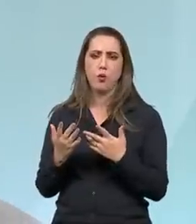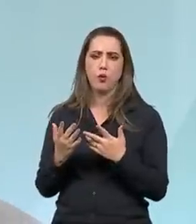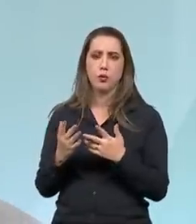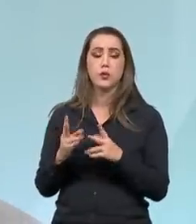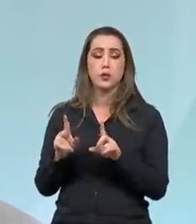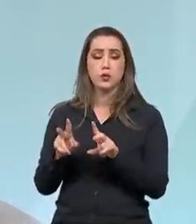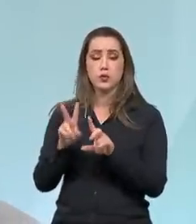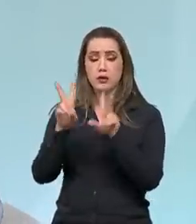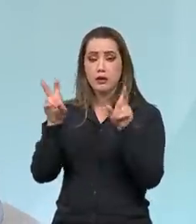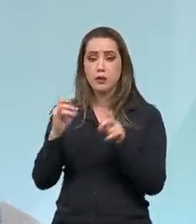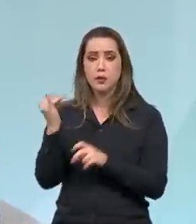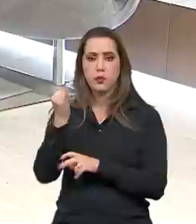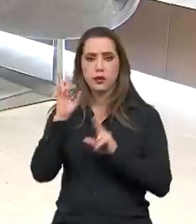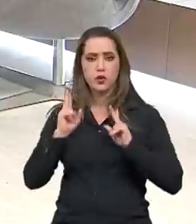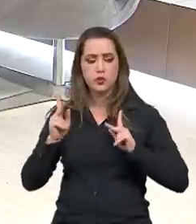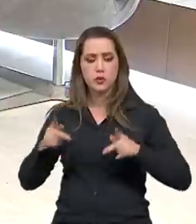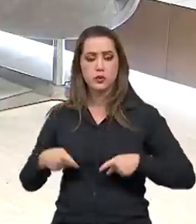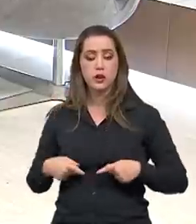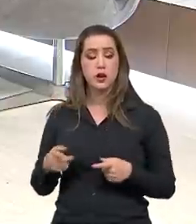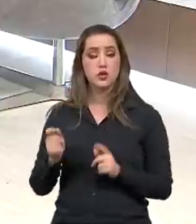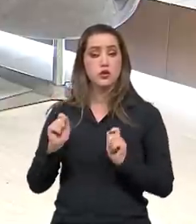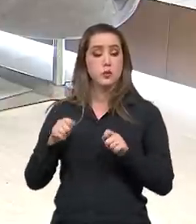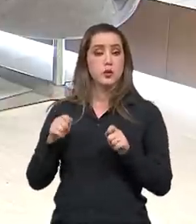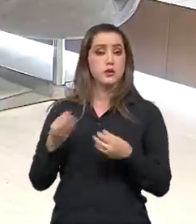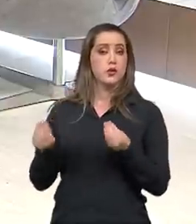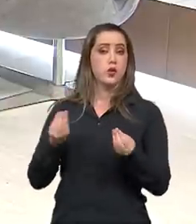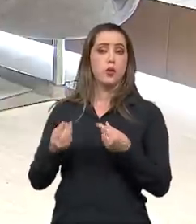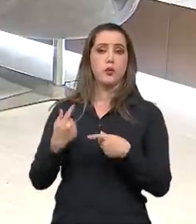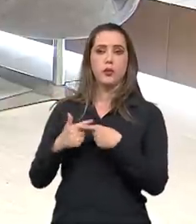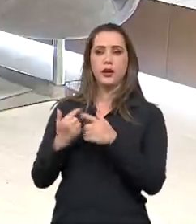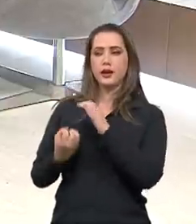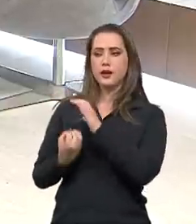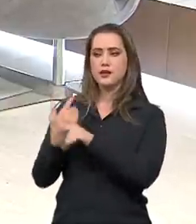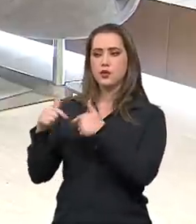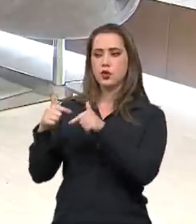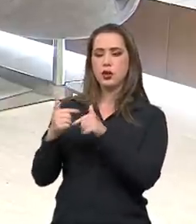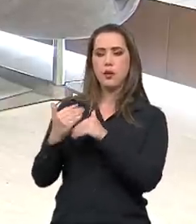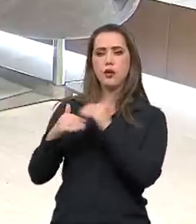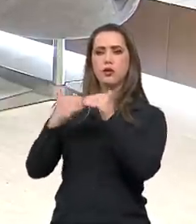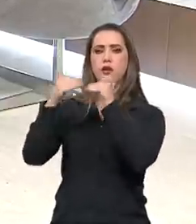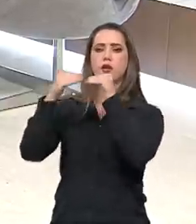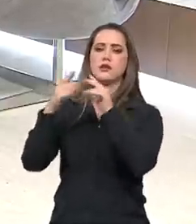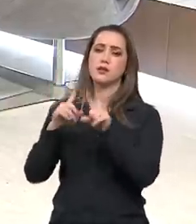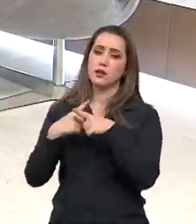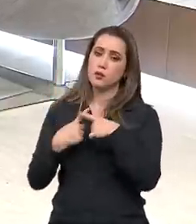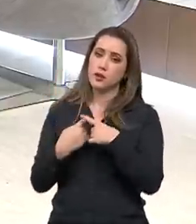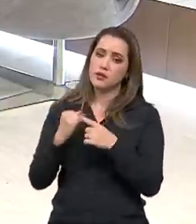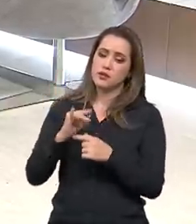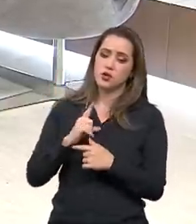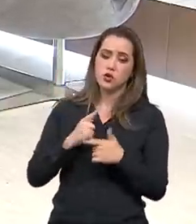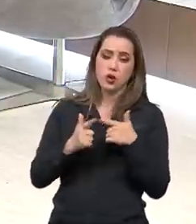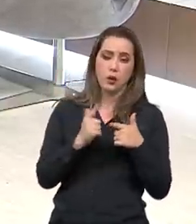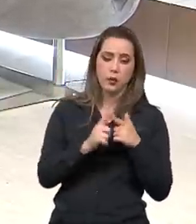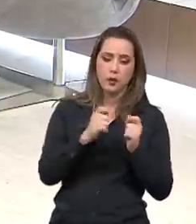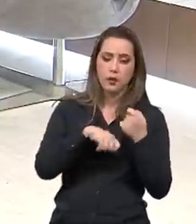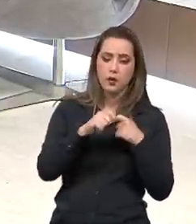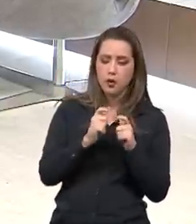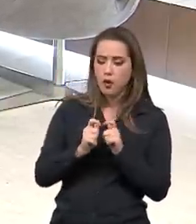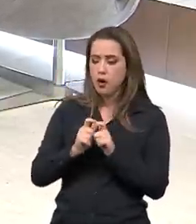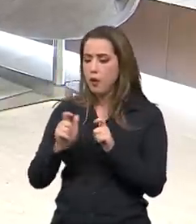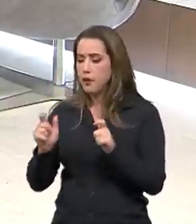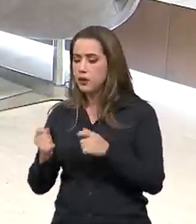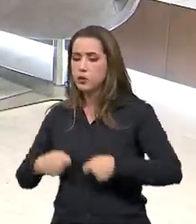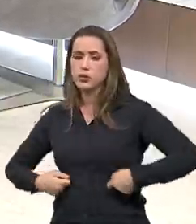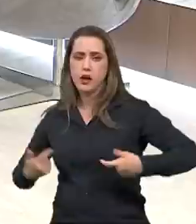possível porque o mercado de trabalho está aquecido. Se você está com uma crise econômica e você aumenta o gasto social, sem